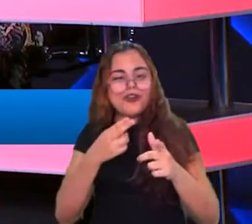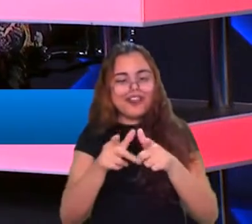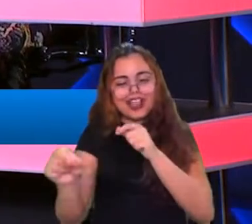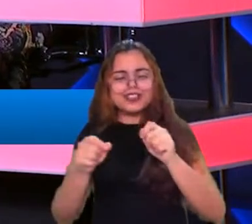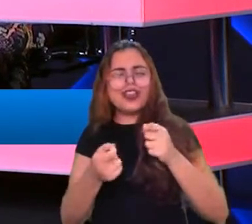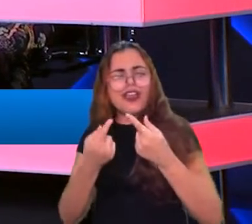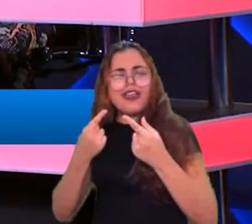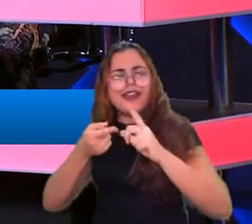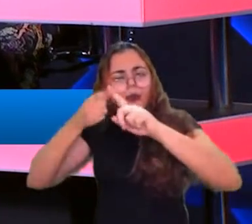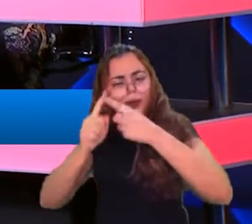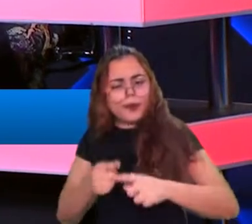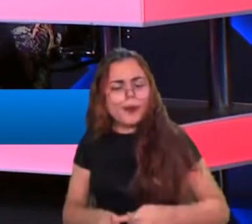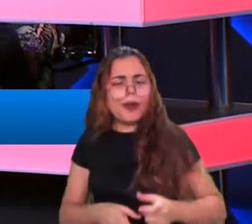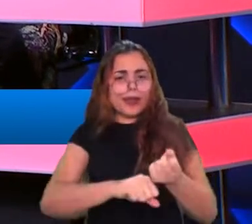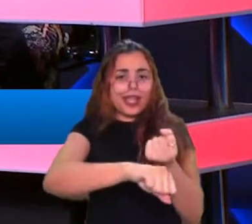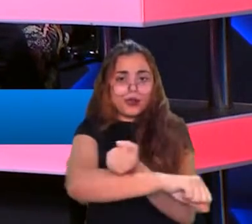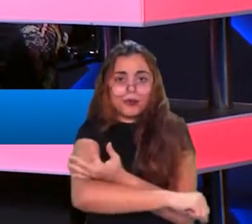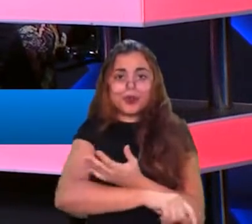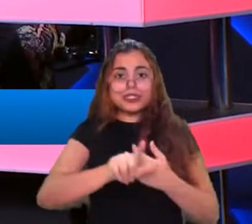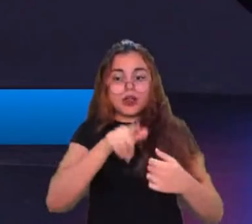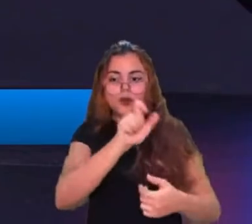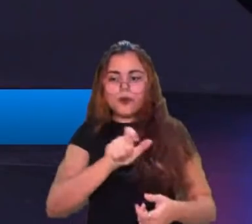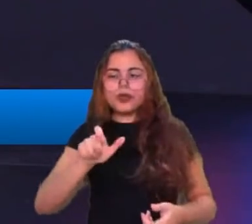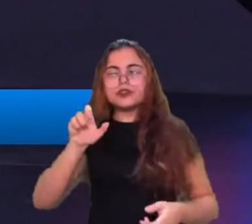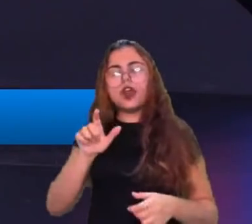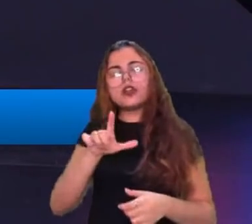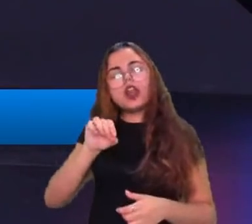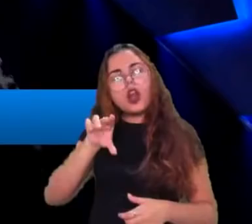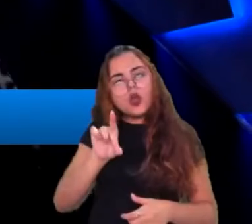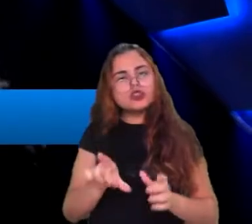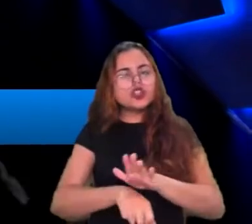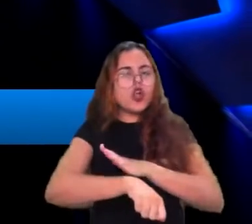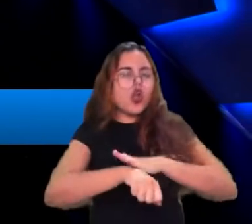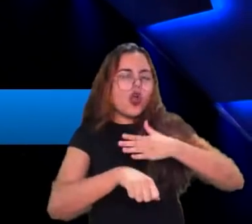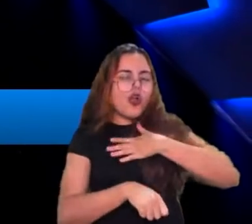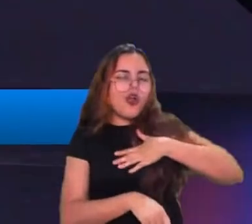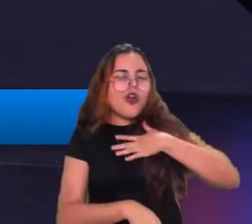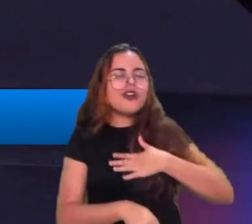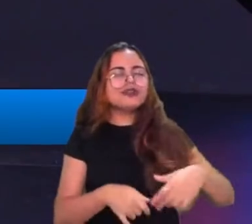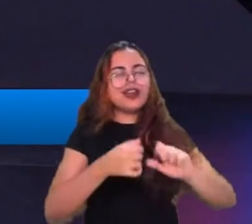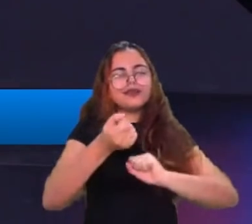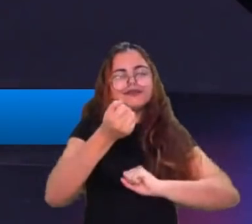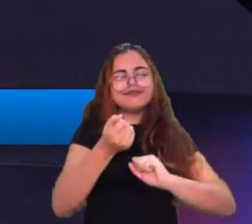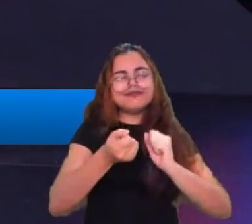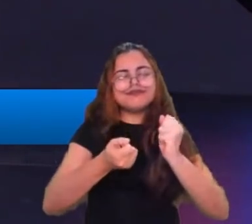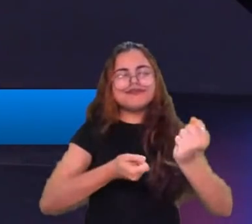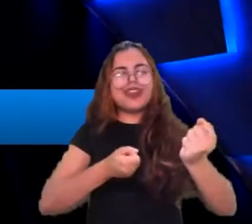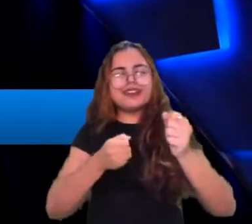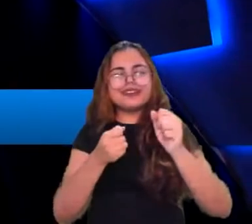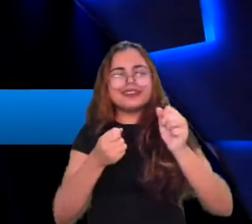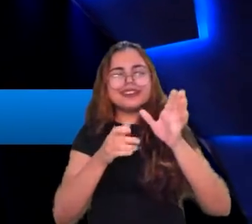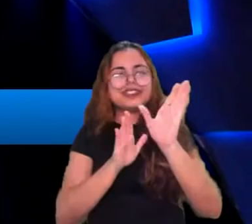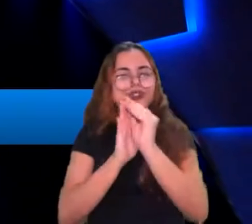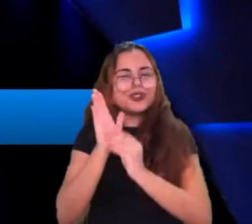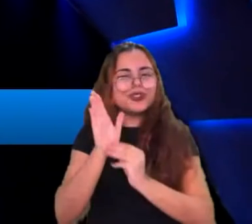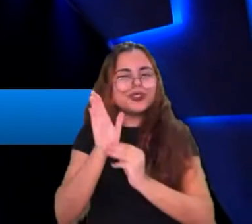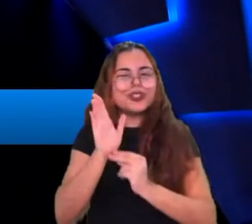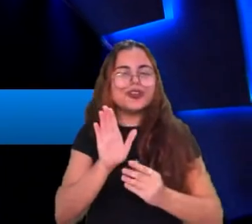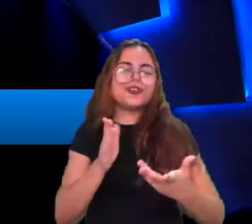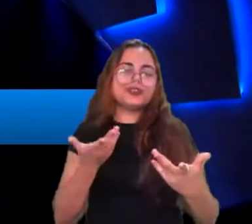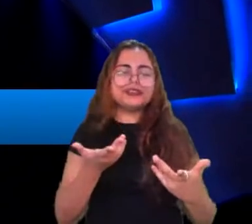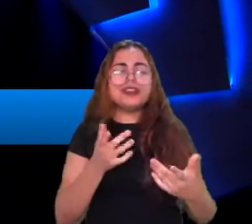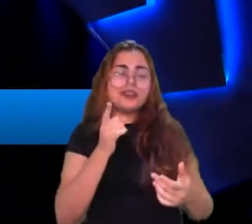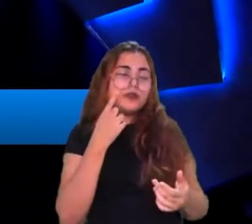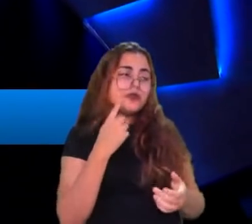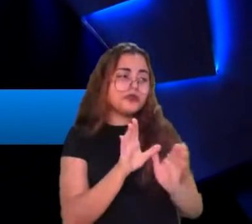galera da Laude aí gosta de um entretenimento e o Dudão ele é um agente do entretenimento é o seguinte você é top lane, cara e uma coisa robozinho sabe a